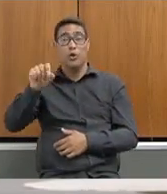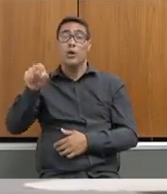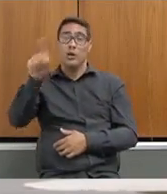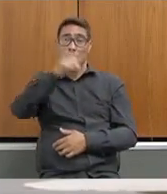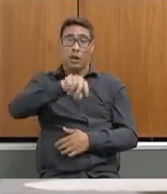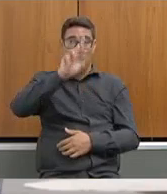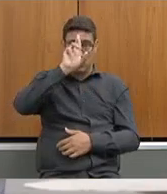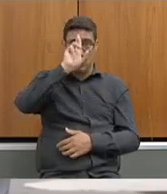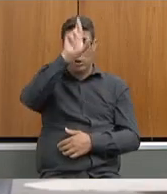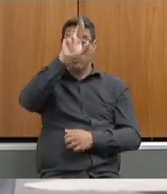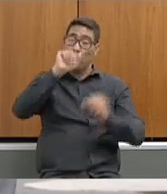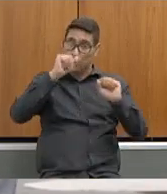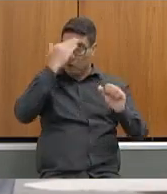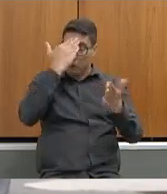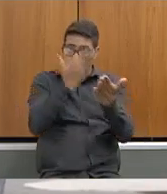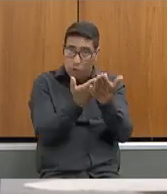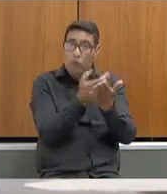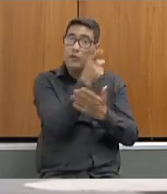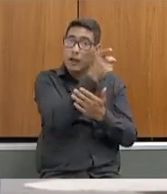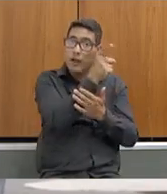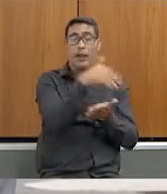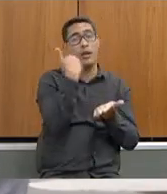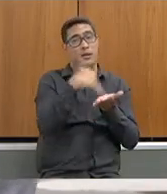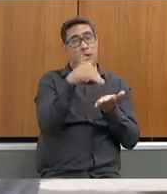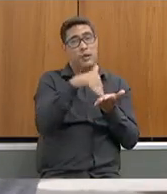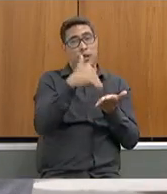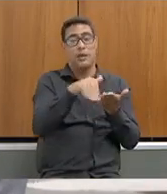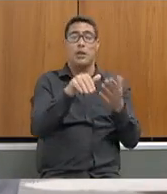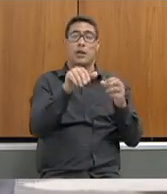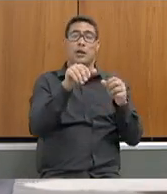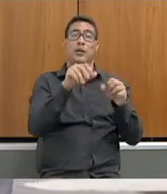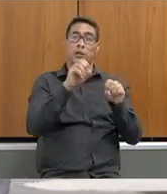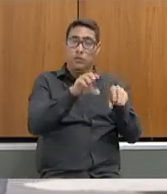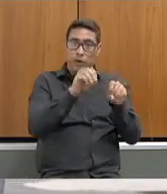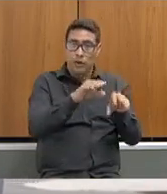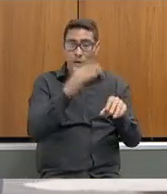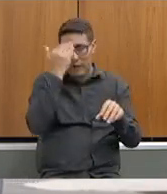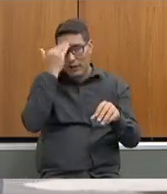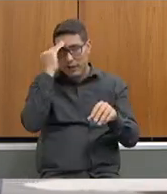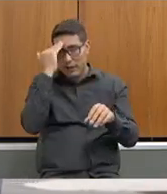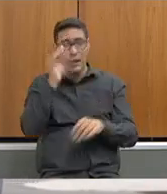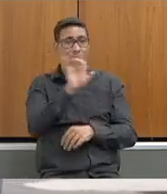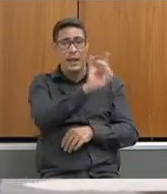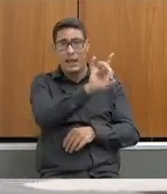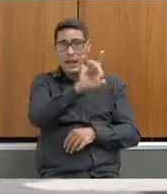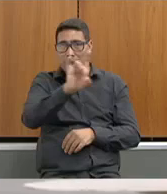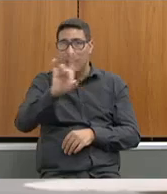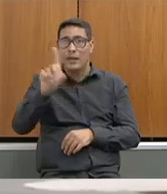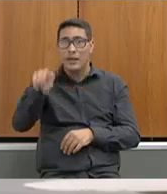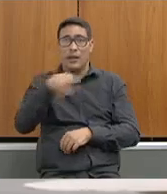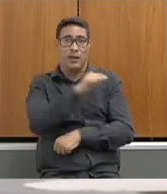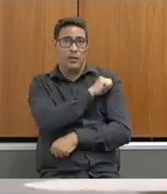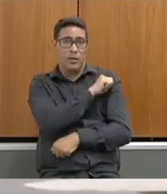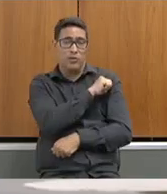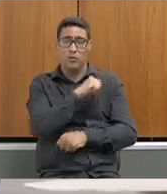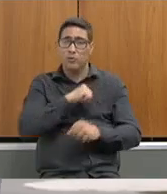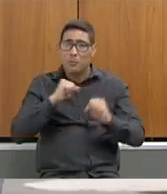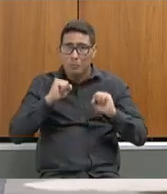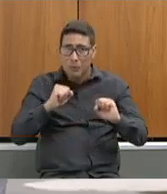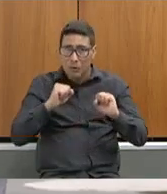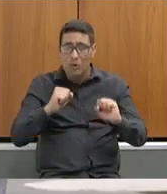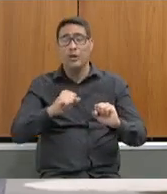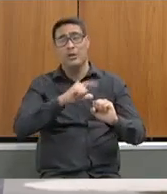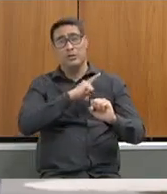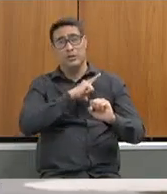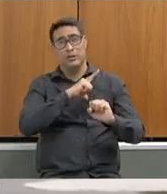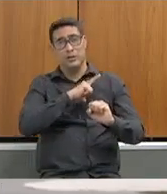acreditar novamente na Secretaria de Estado de Educação e entender que cada estudante merece ter, sim, eles já sabem disso, eles já entendem,